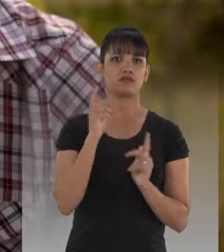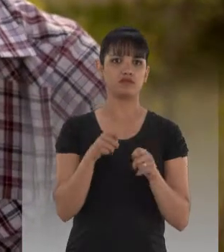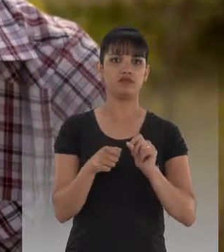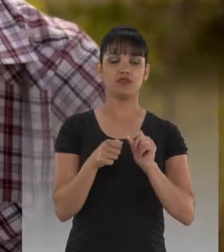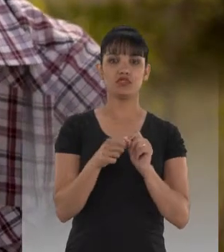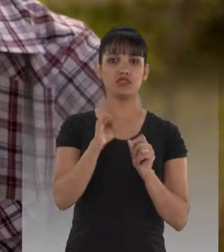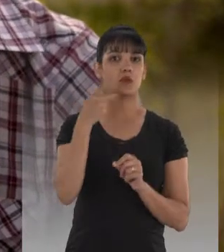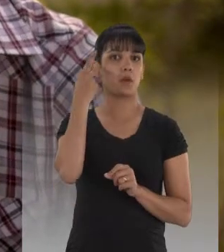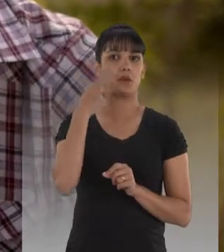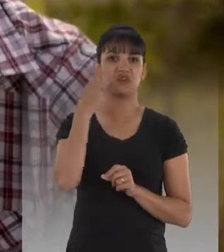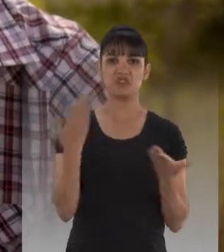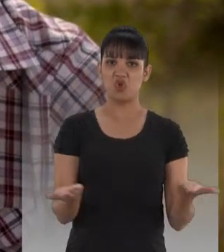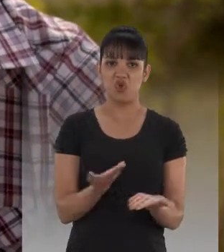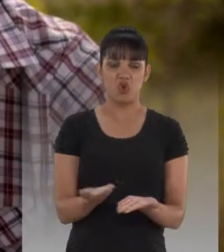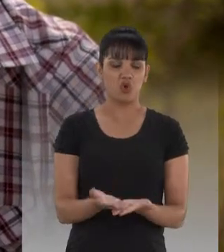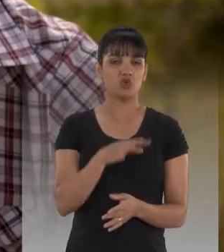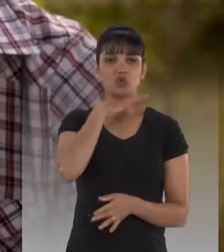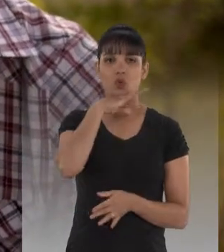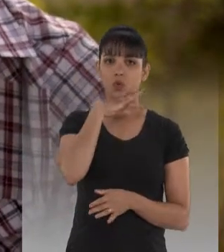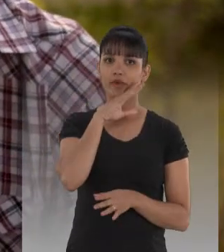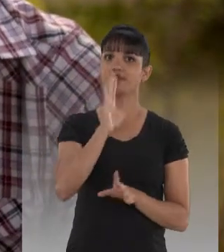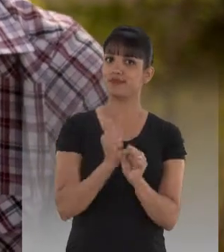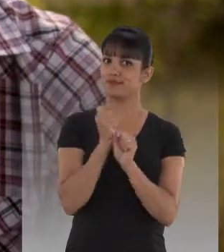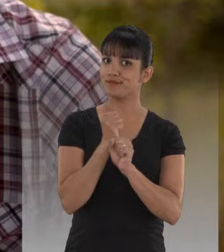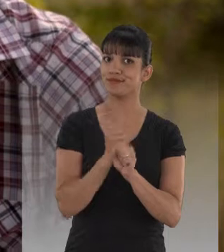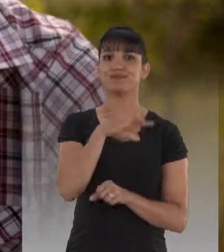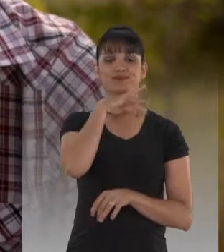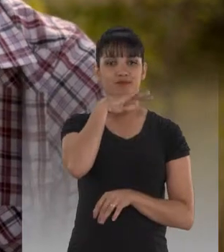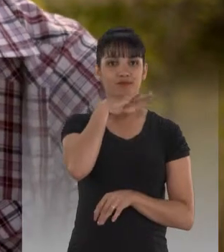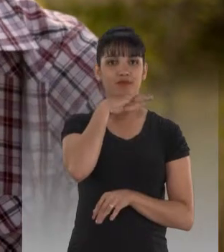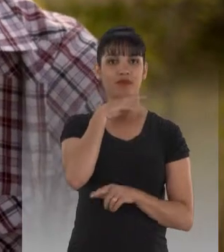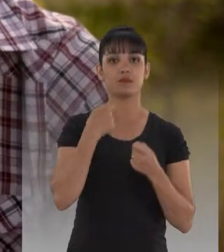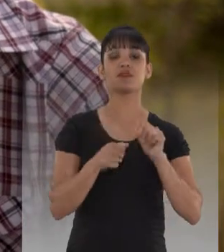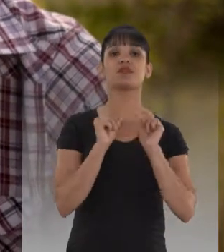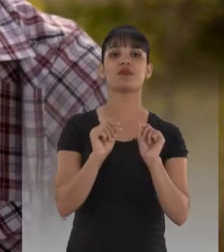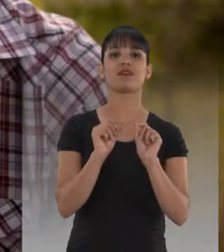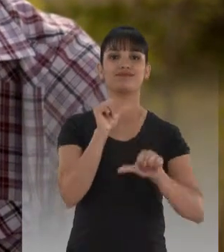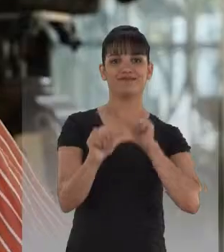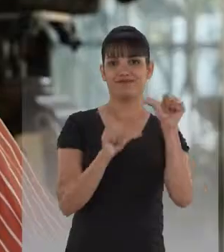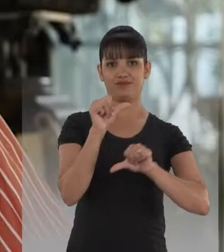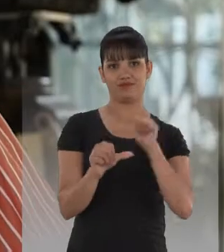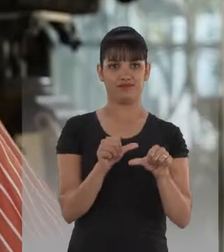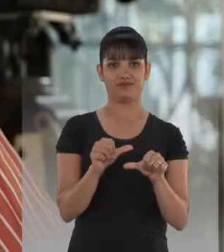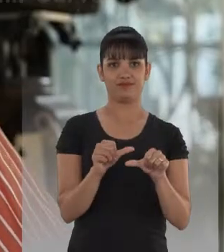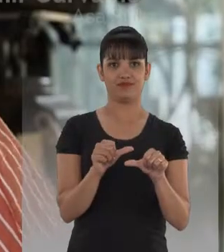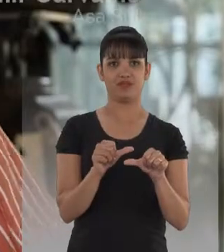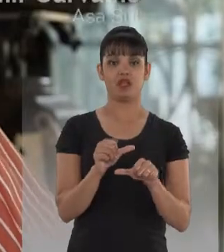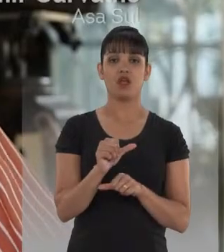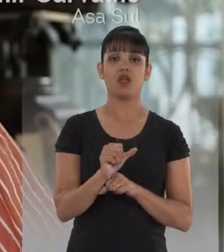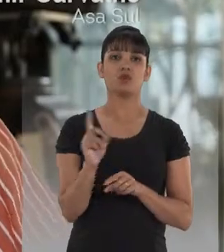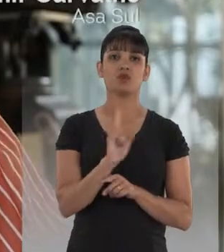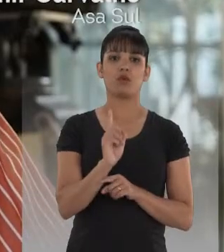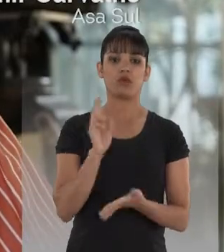o contexto político não está funcionando, e já tem alguns anos que não funciona, o que tem que acontecer? Mudança. Ele não é o